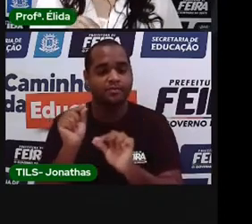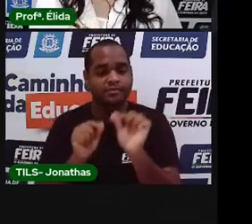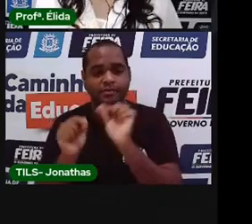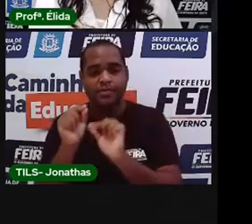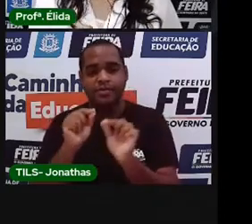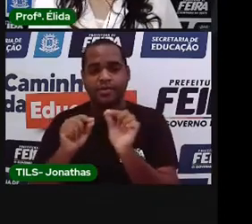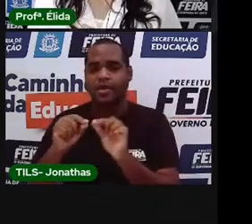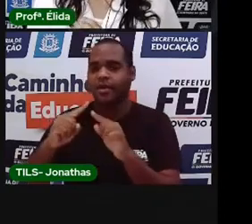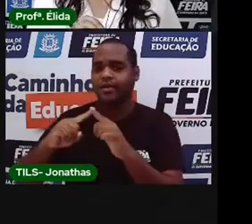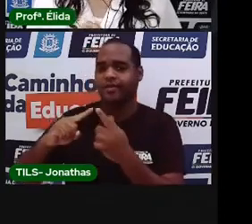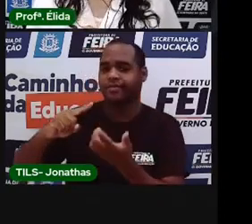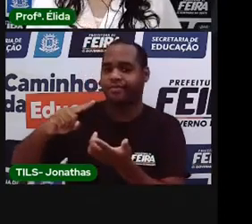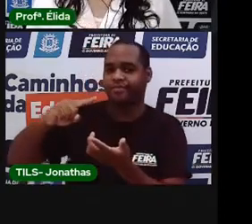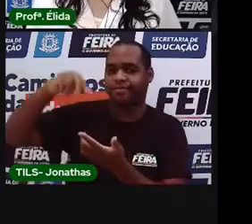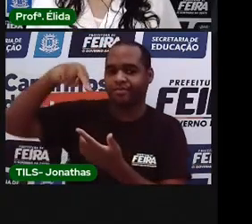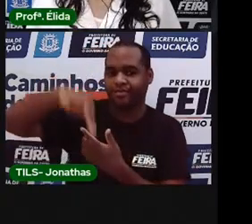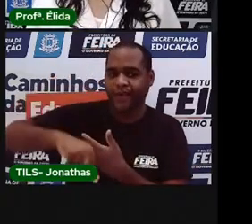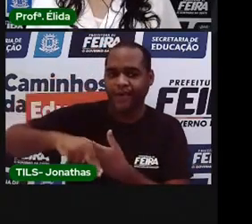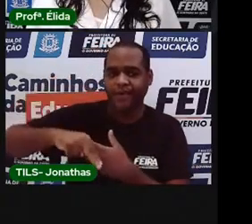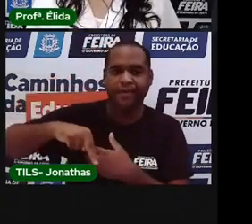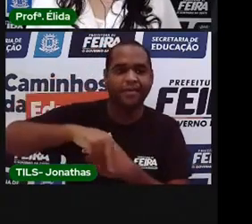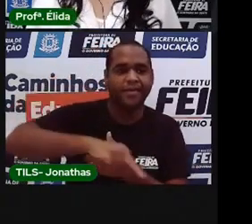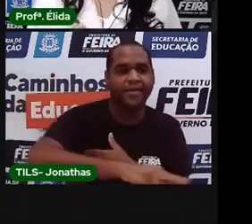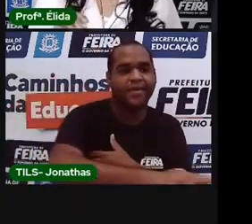Cai em pé e corre deitado.